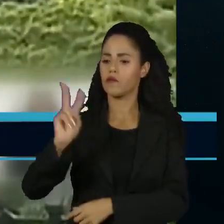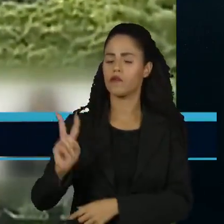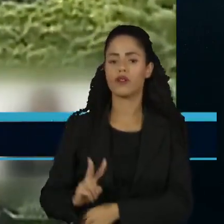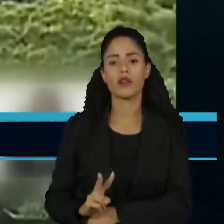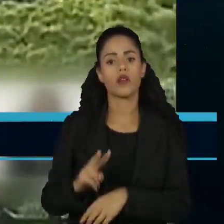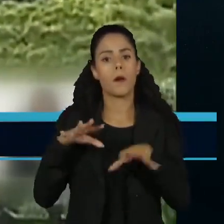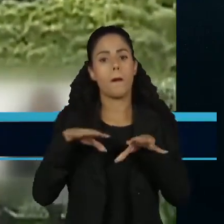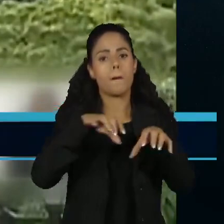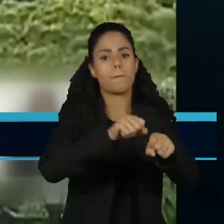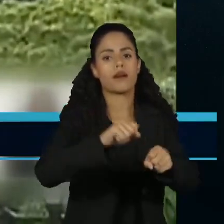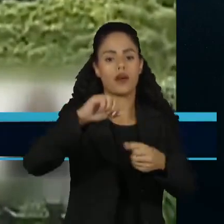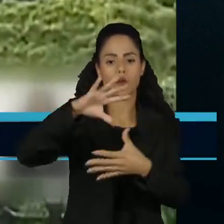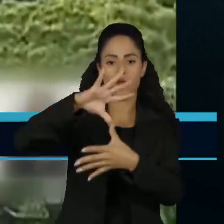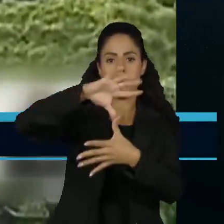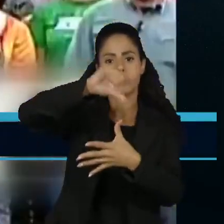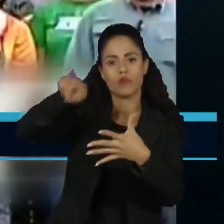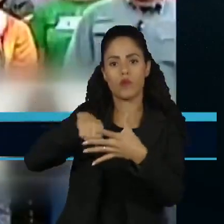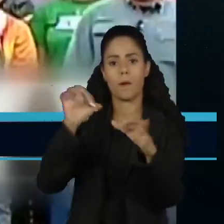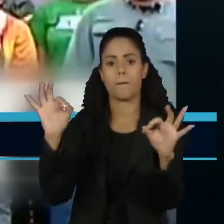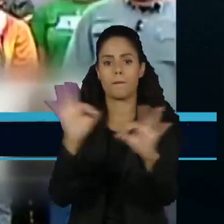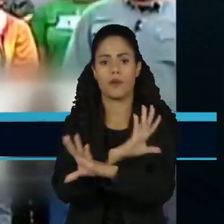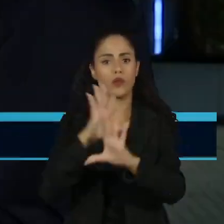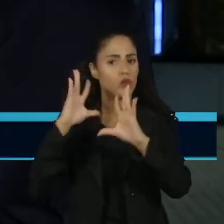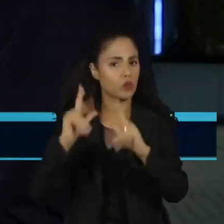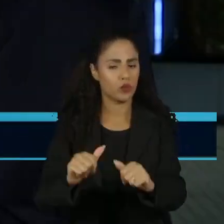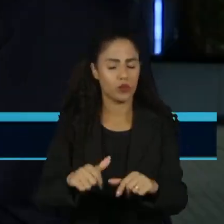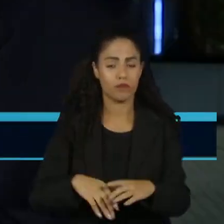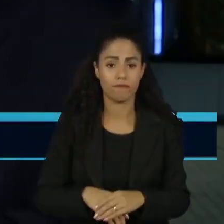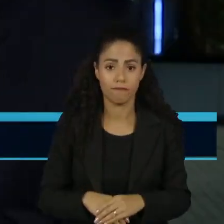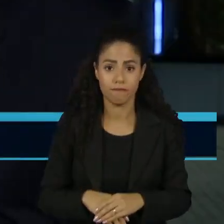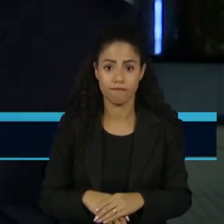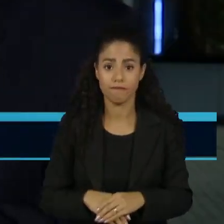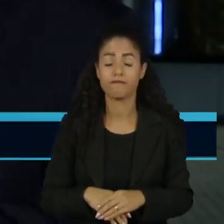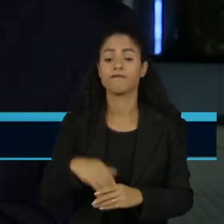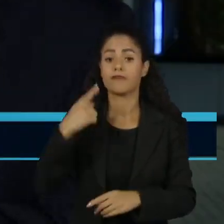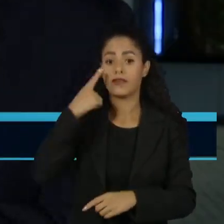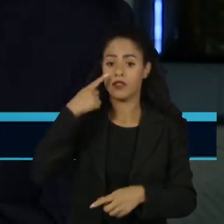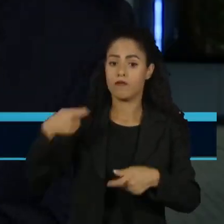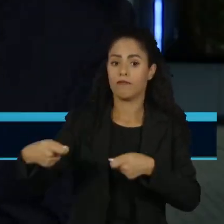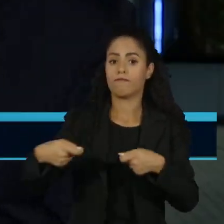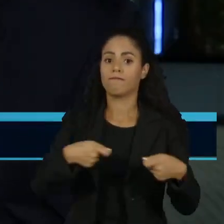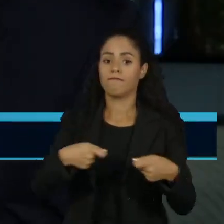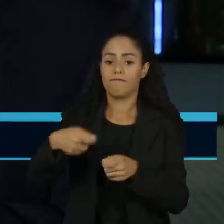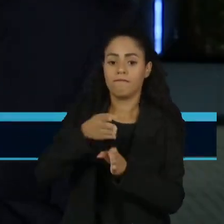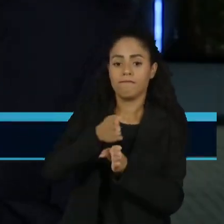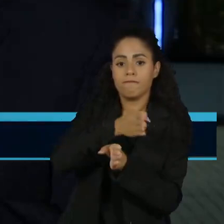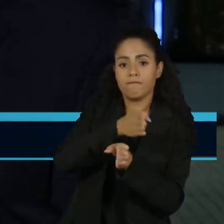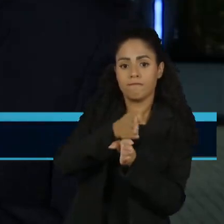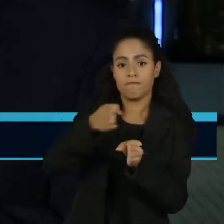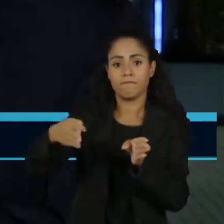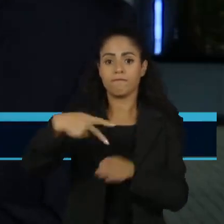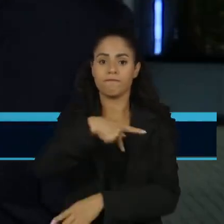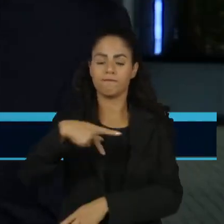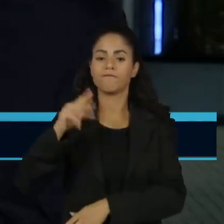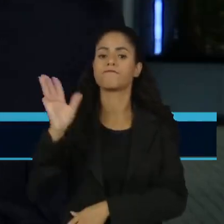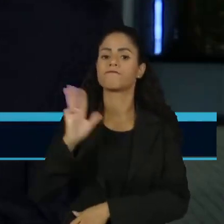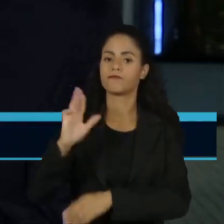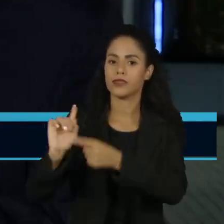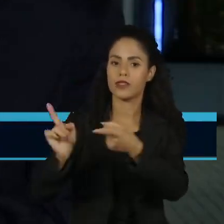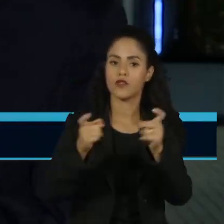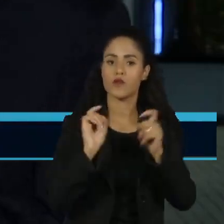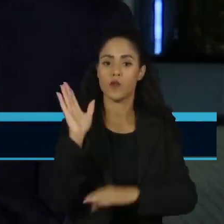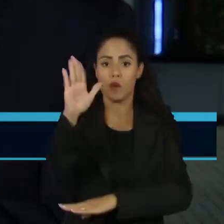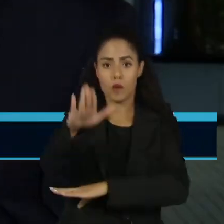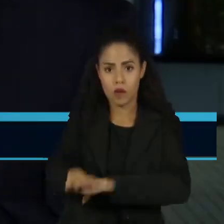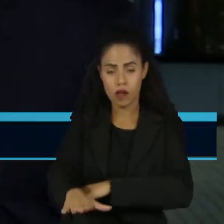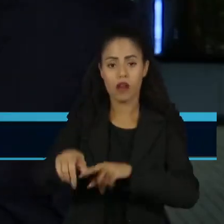com seu mapa completo, disse Maduro. Diante da tensão crescente na fronteira, o presidente Lula se reuniu nesta tarde com o